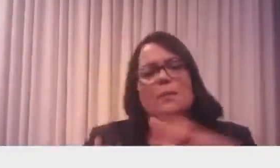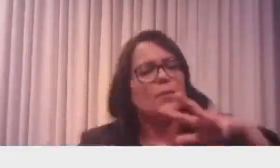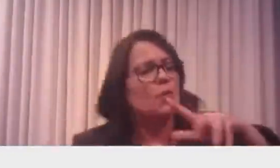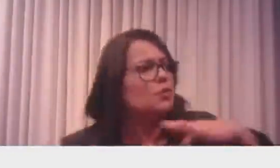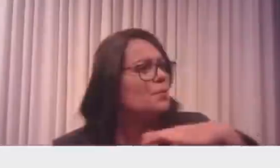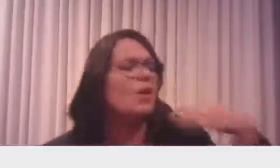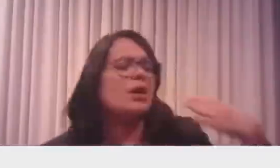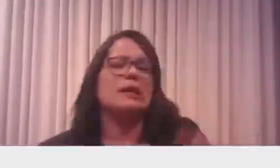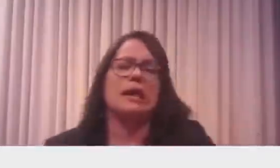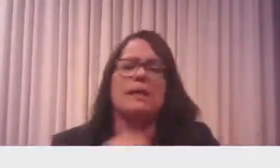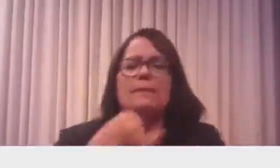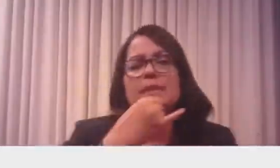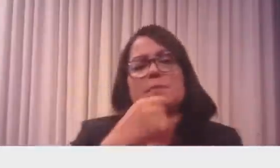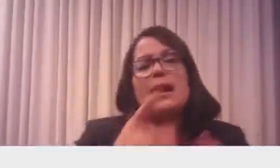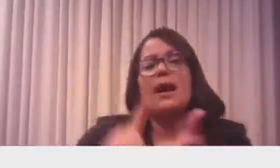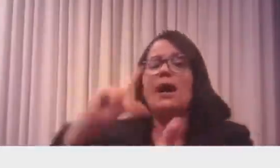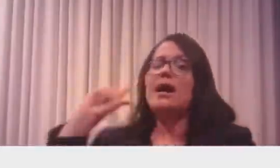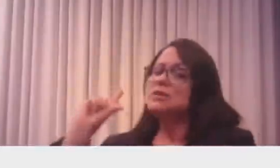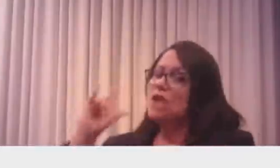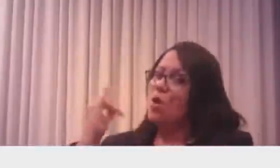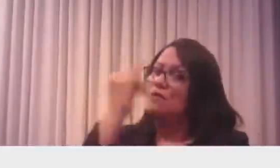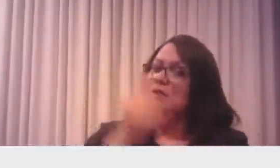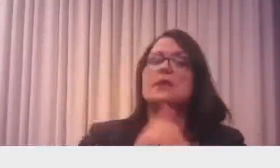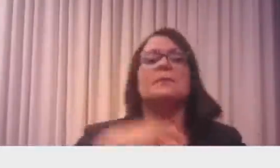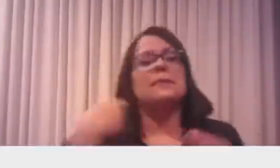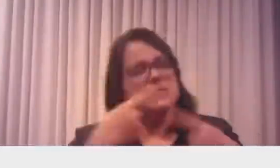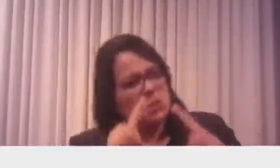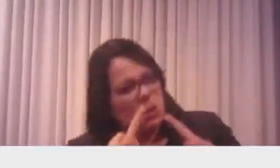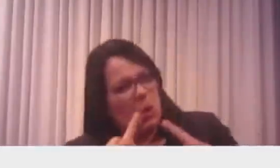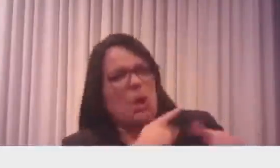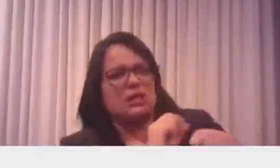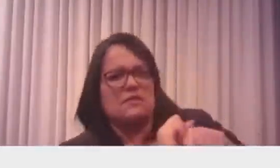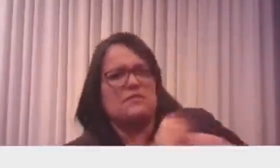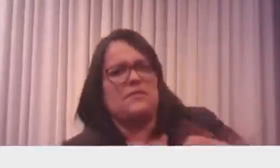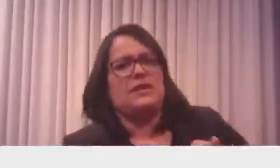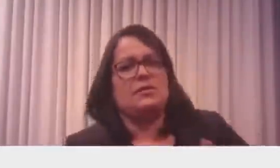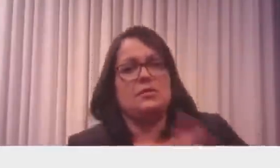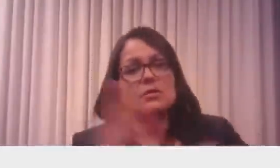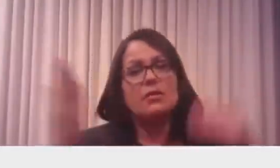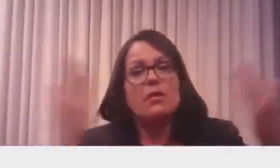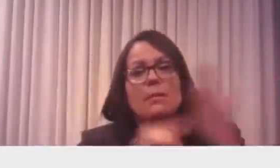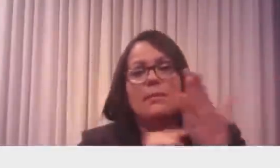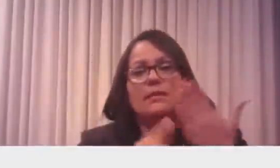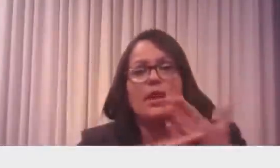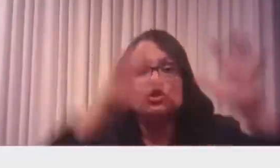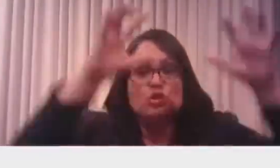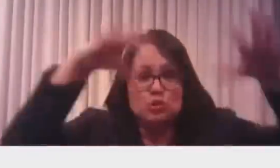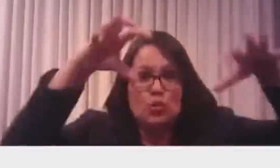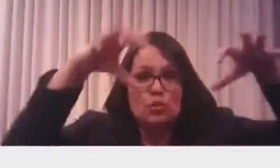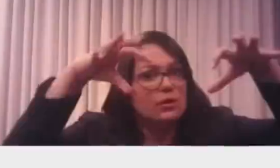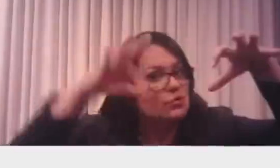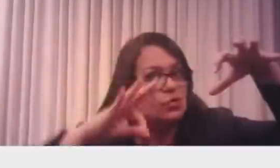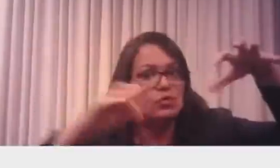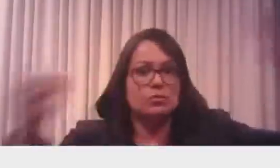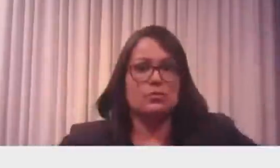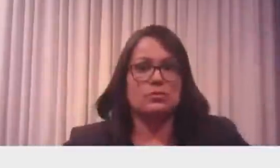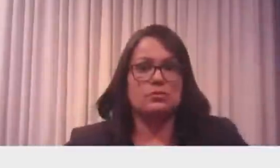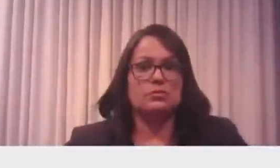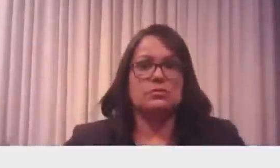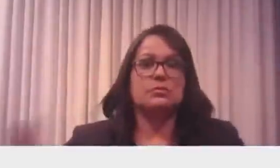dizia lá atrás, temos que enfrentar o vírus. É uma chuva, vai pegar em todo mundo. Estão vendo agora o ministro Queiroga.